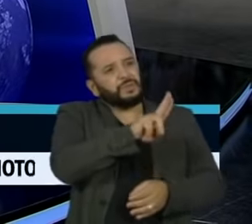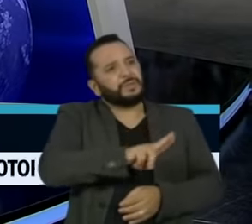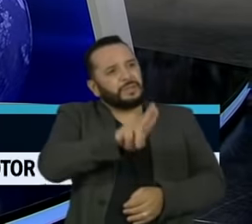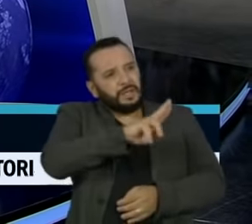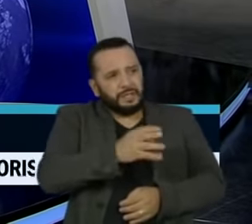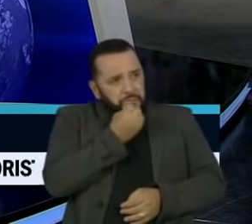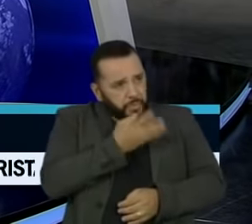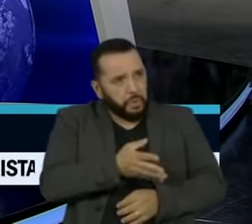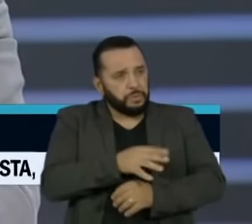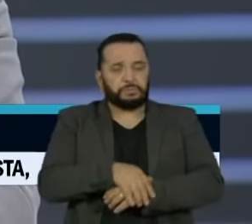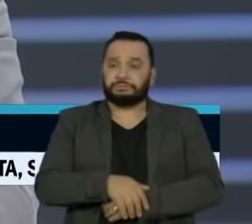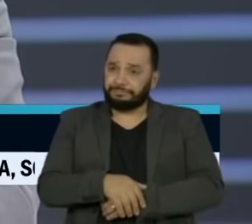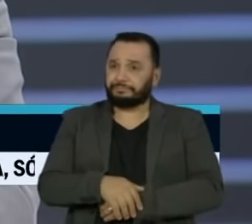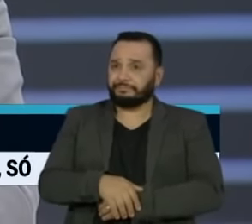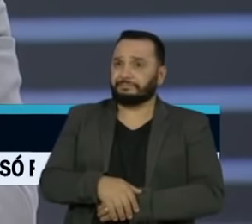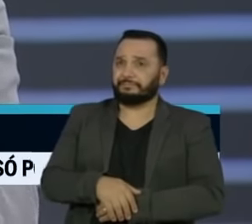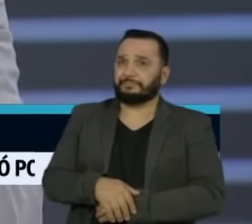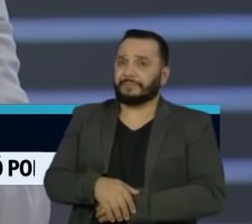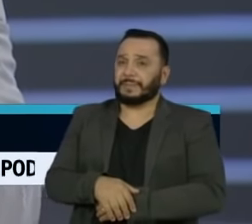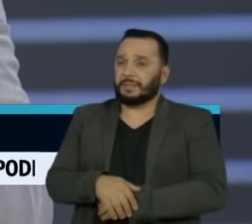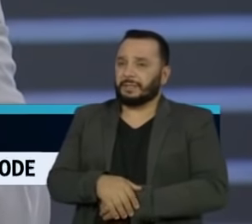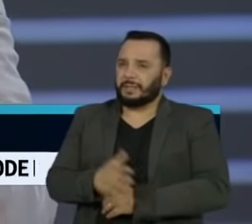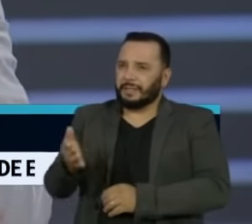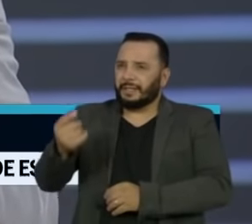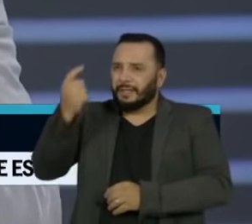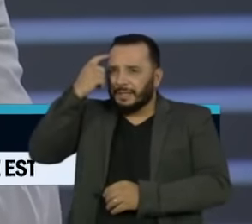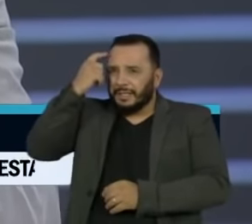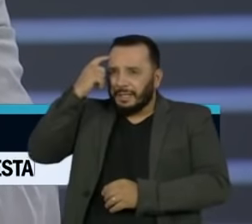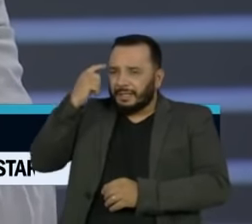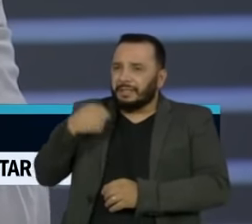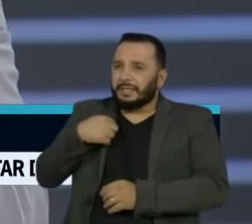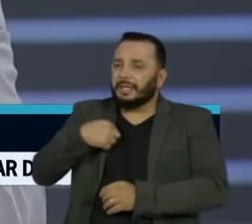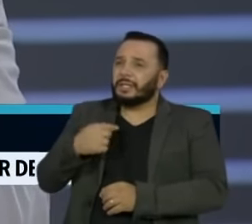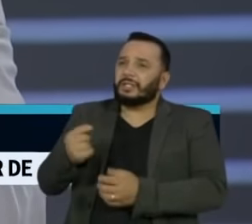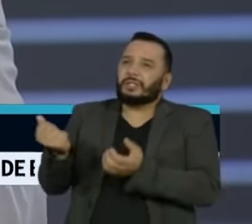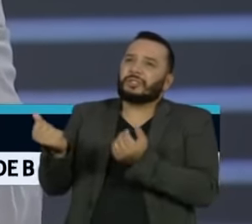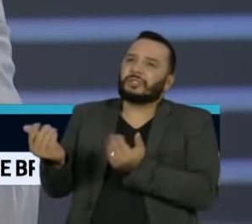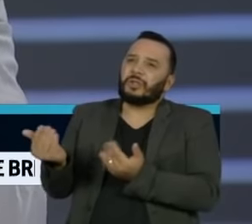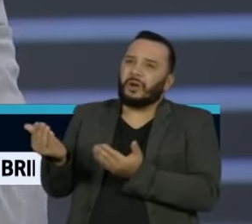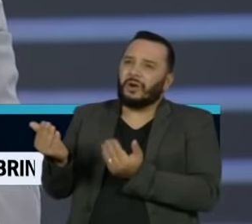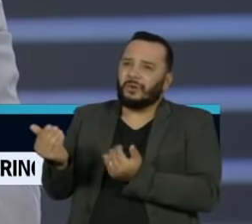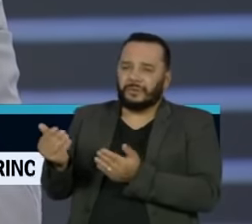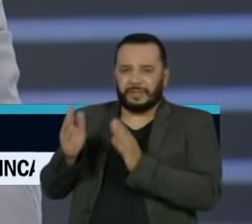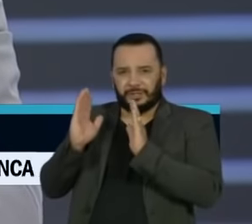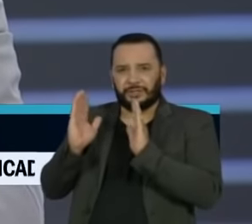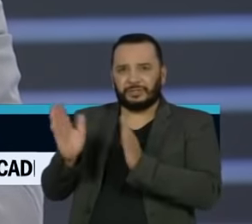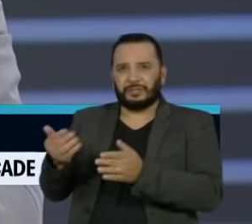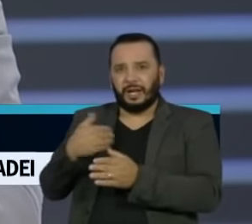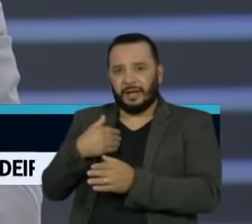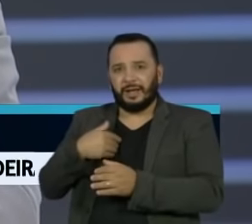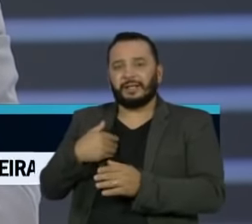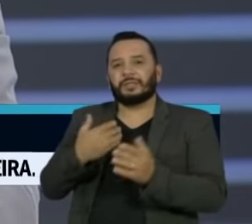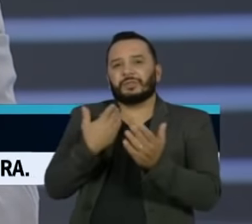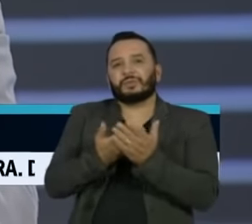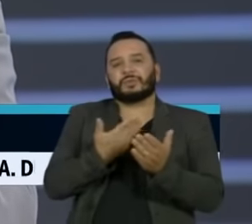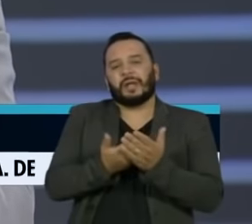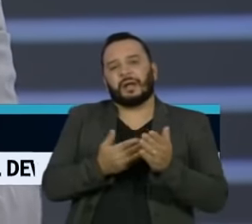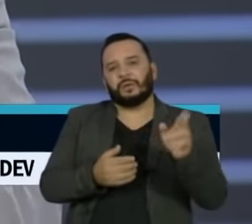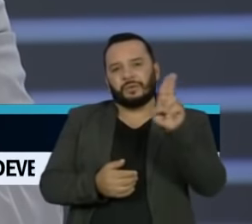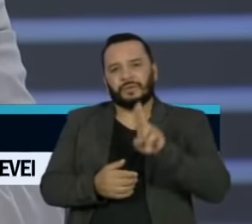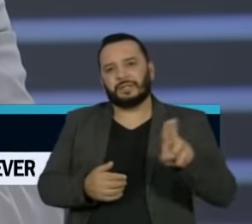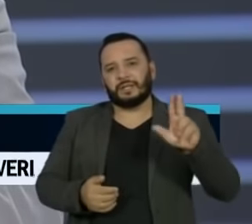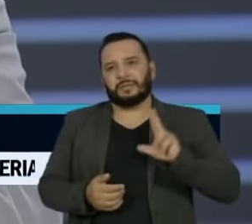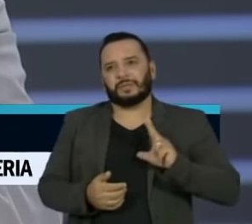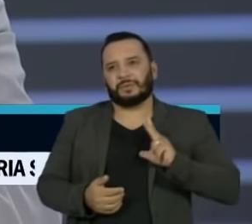circunstância apresentada se esse jovem ou esse jovem estivesse que estar no ensino superior privado. Eles, ao